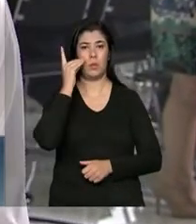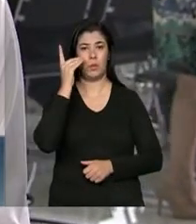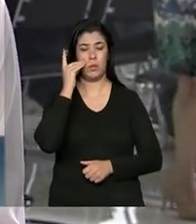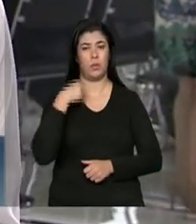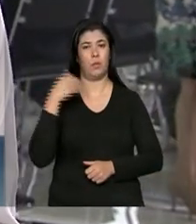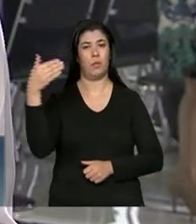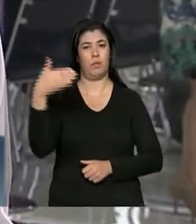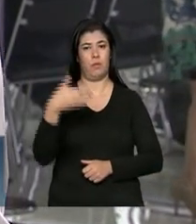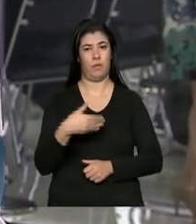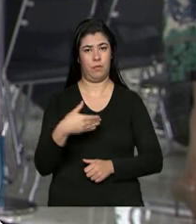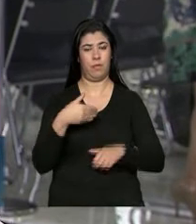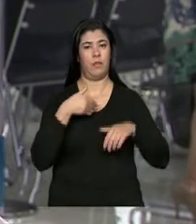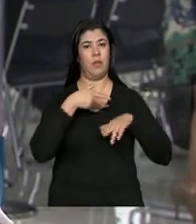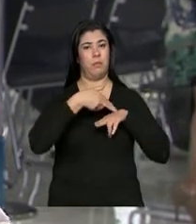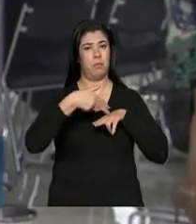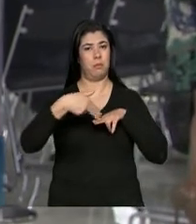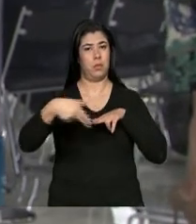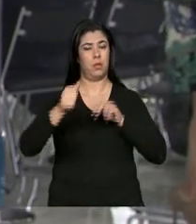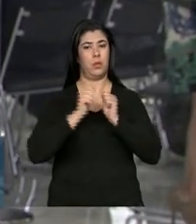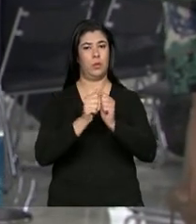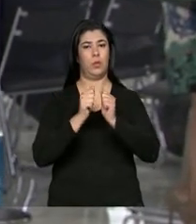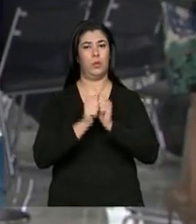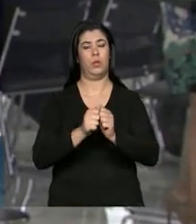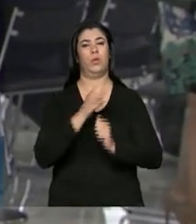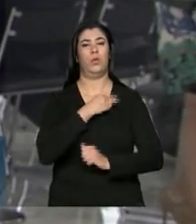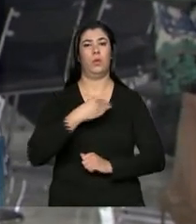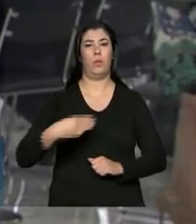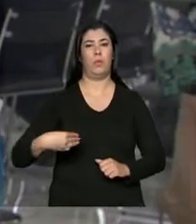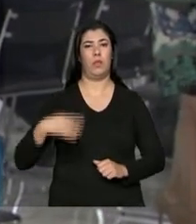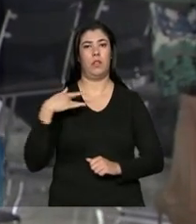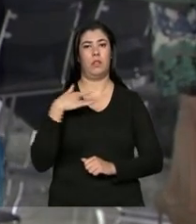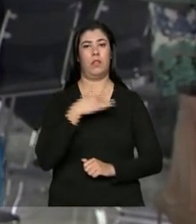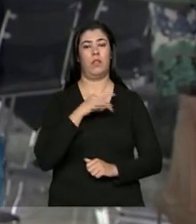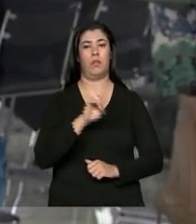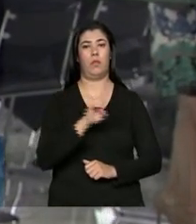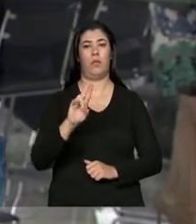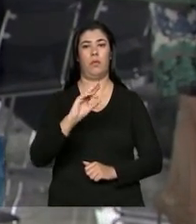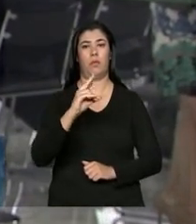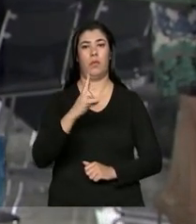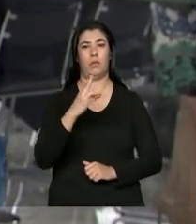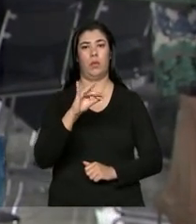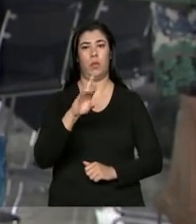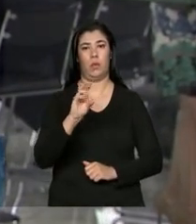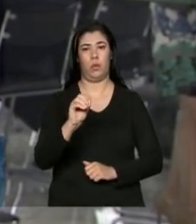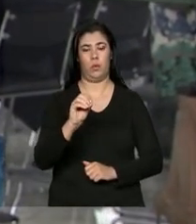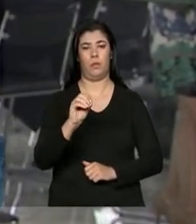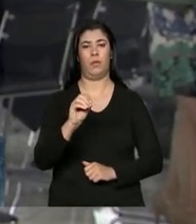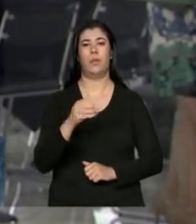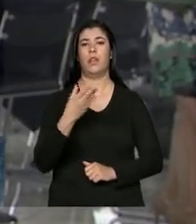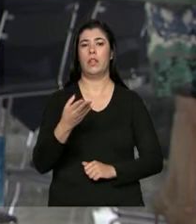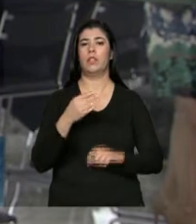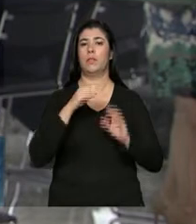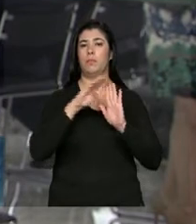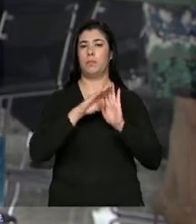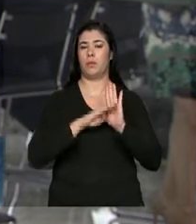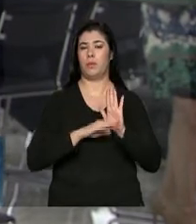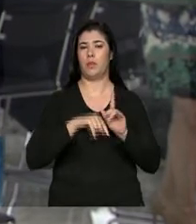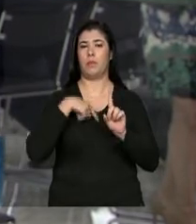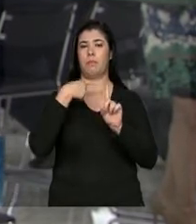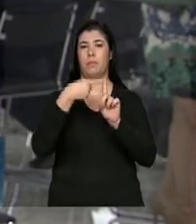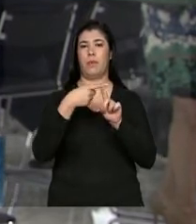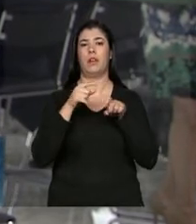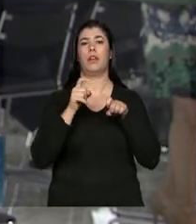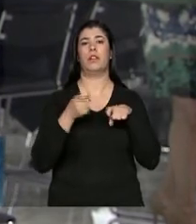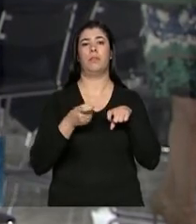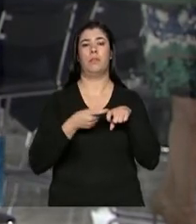desce aqui a rampa para o Salão Nobre, acompanhada do ministro da Saúde, Arthur Quioro, para essa cerimônia. O Mais Médicos, Danieli, funciona